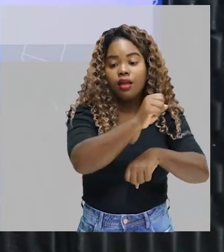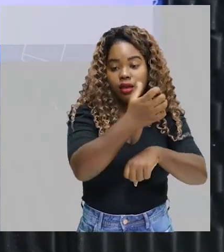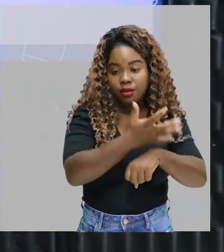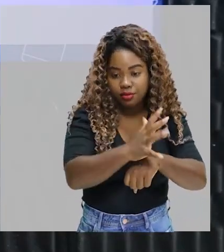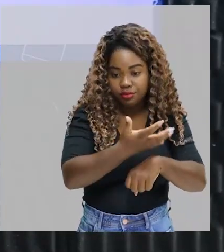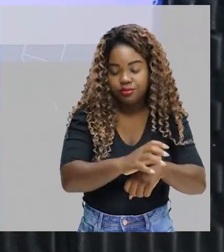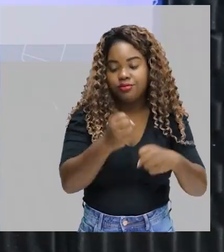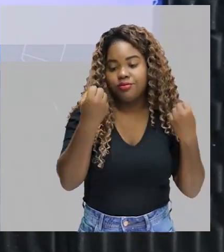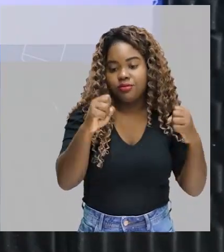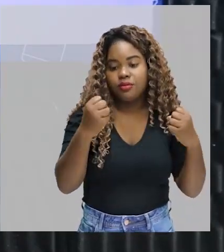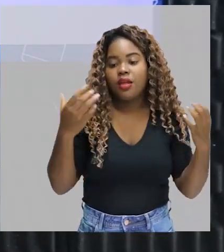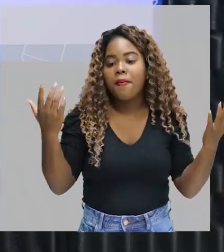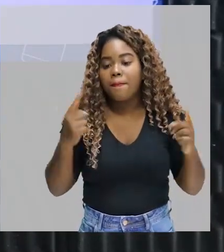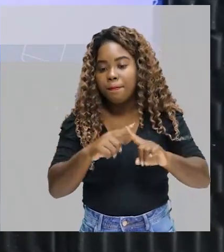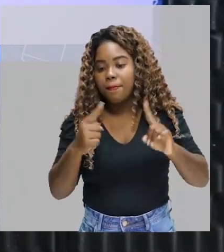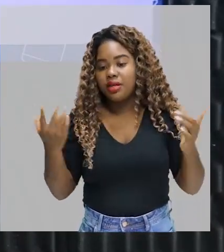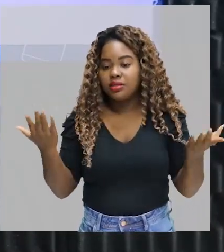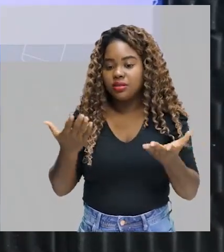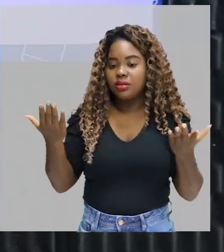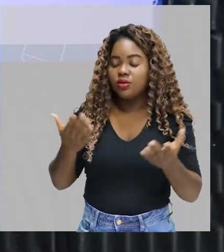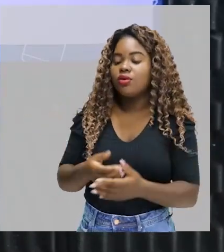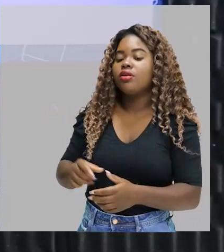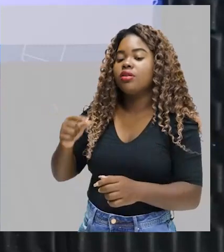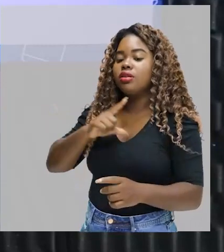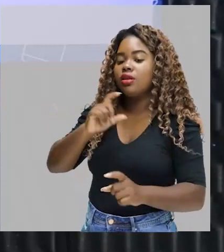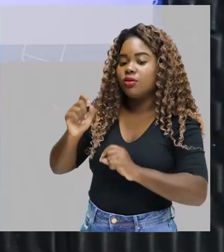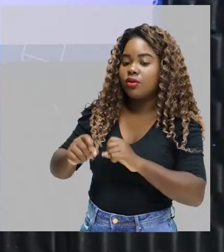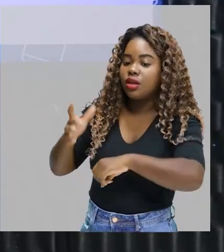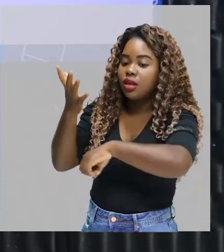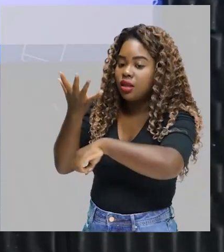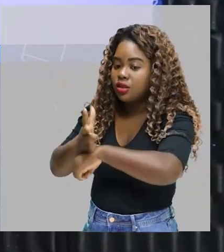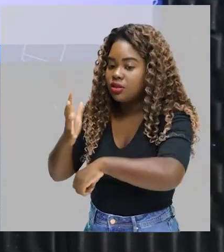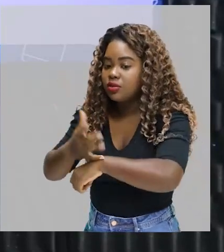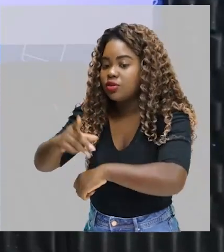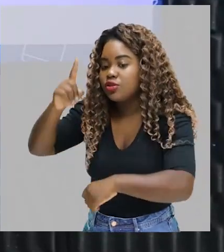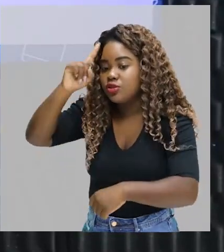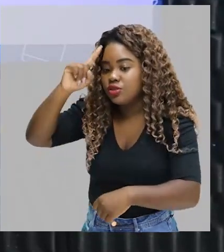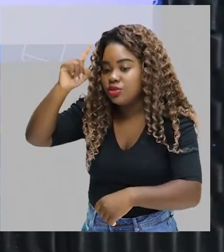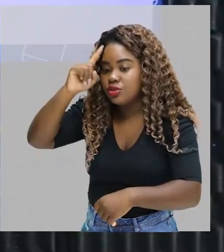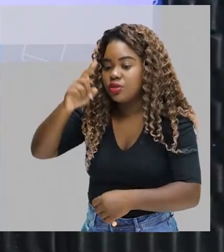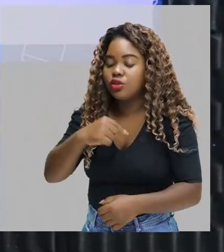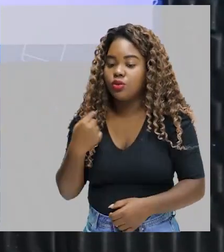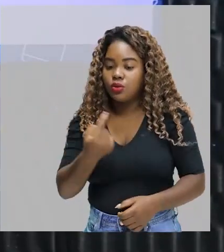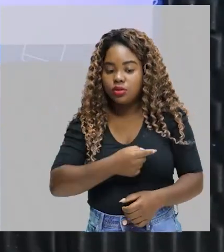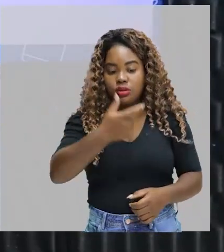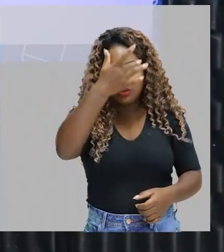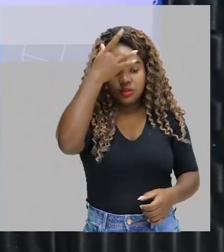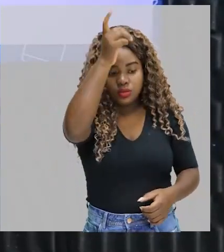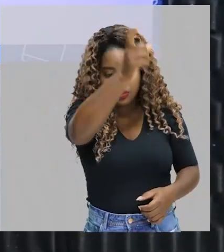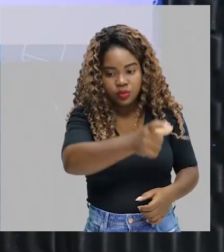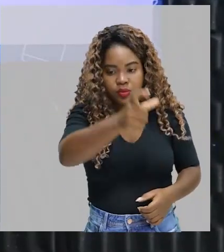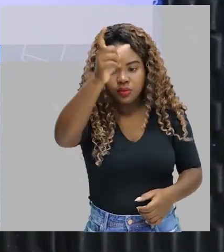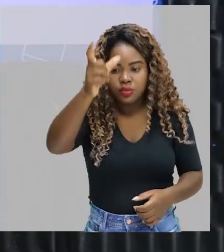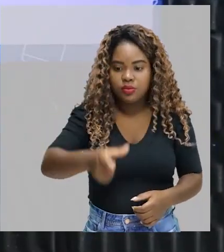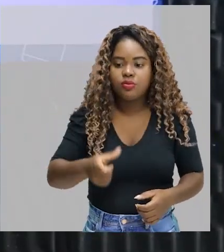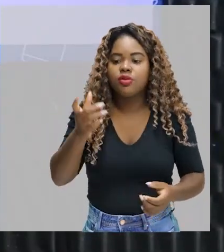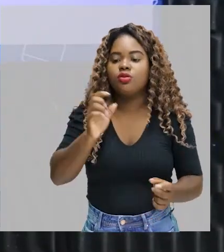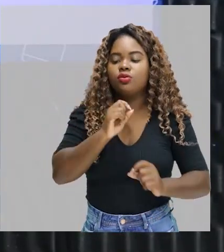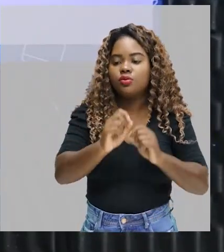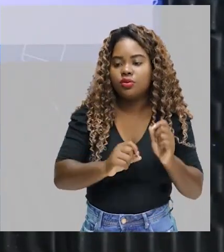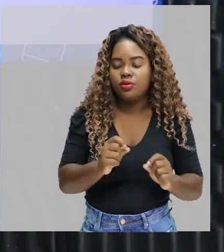Eu falo aqui de atividade física, das nossas práticas laborais. Nós sermos indivíduos mais ativos.